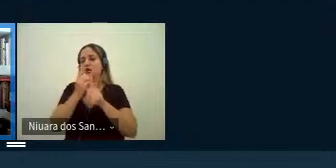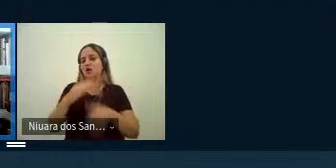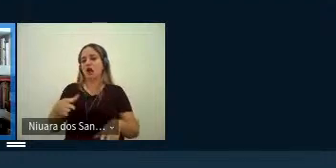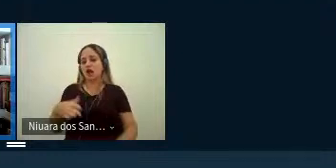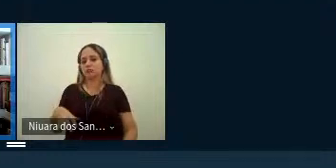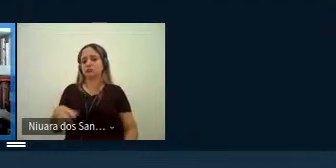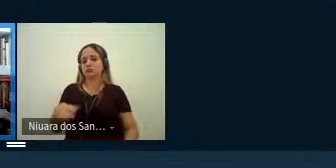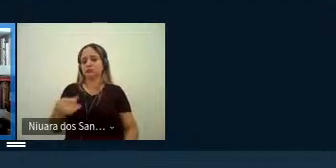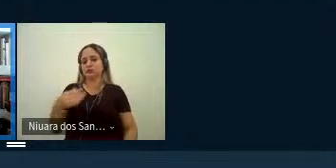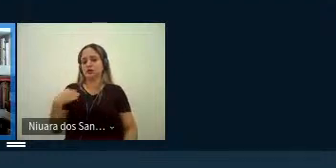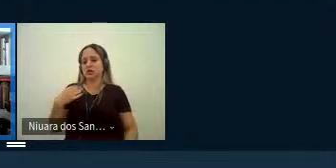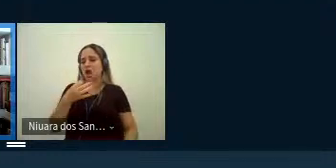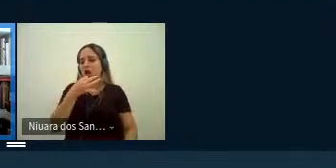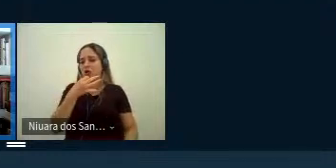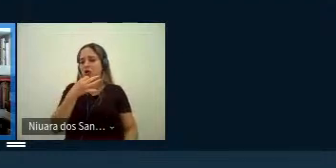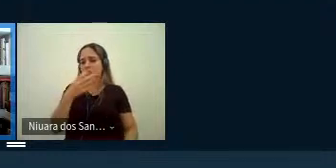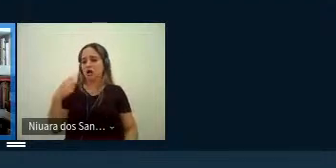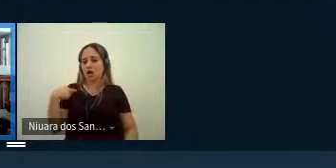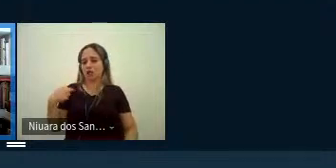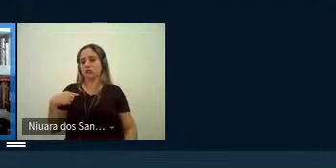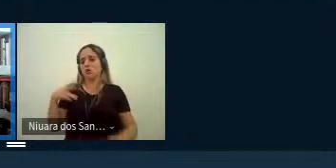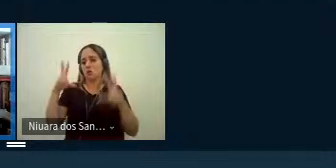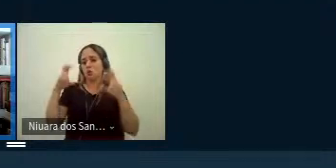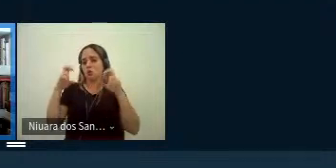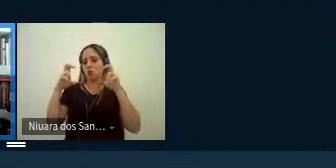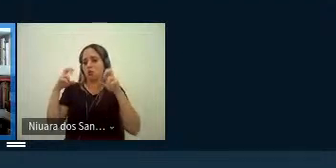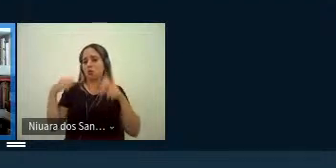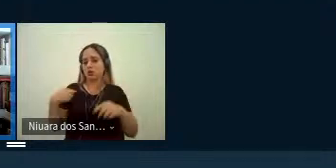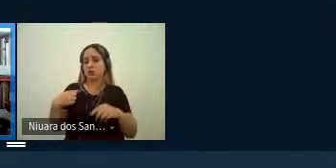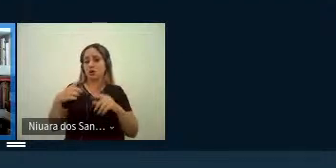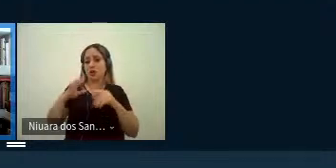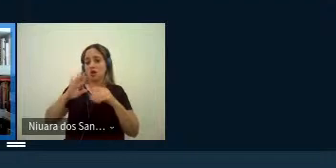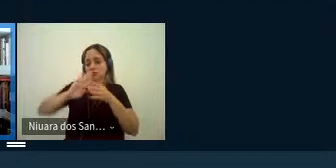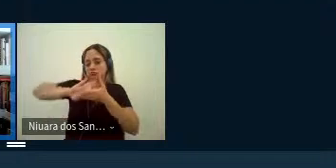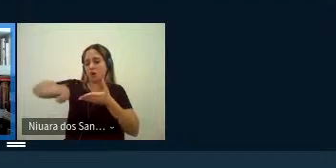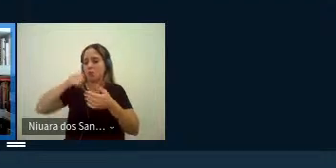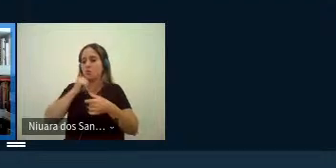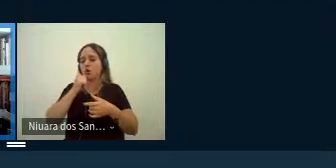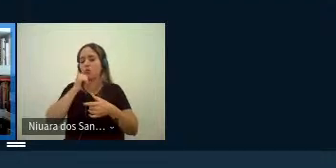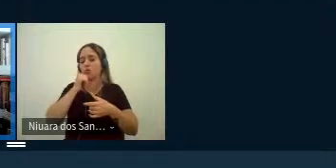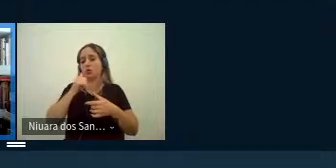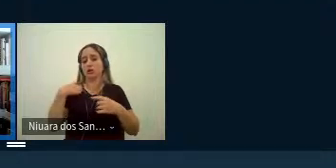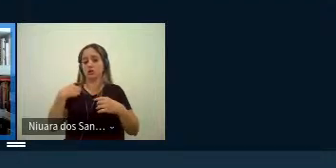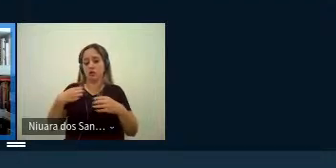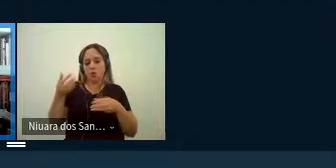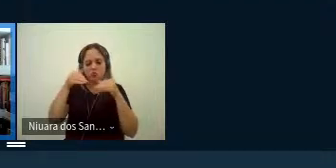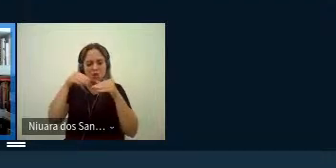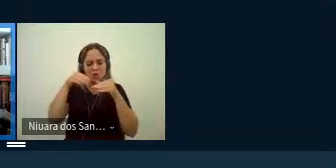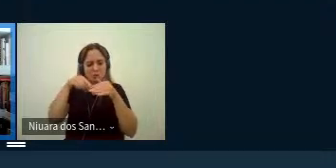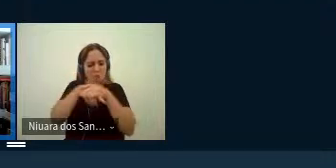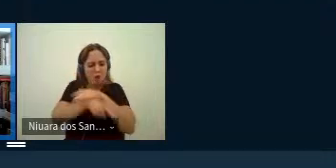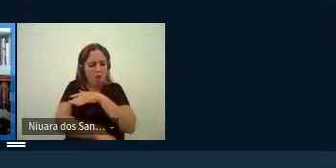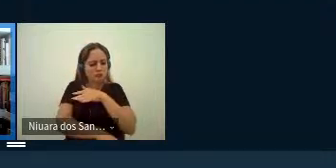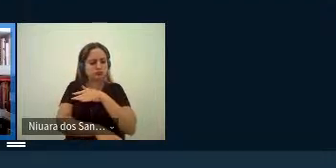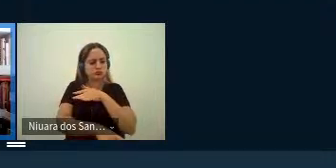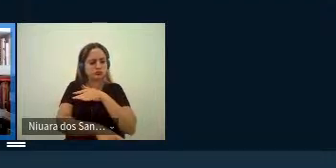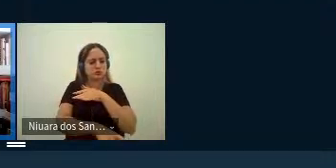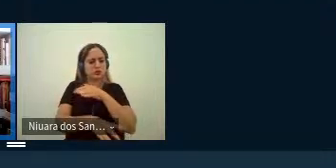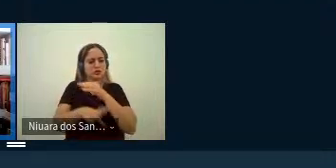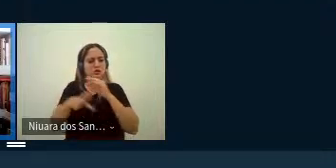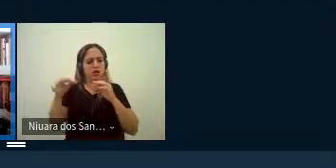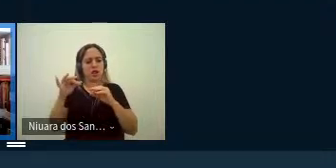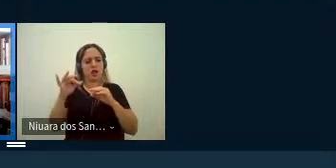emaranhado de conceitos que relegam as mulheres e a tradução para o fundo da escala social e literária né